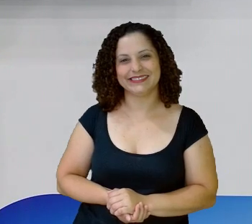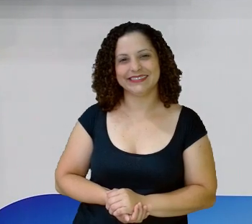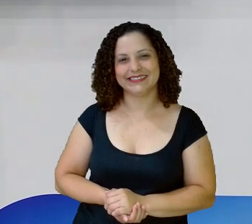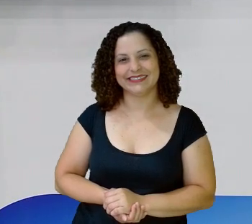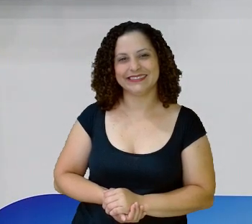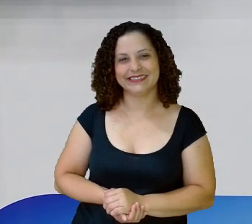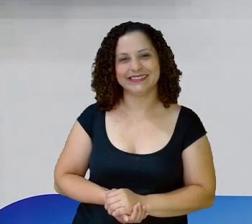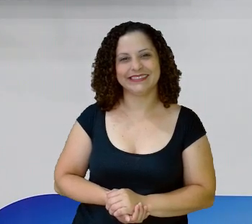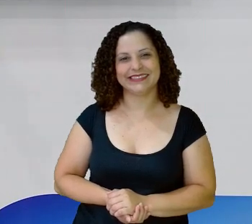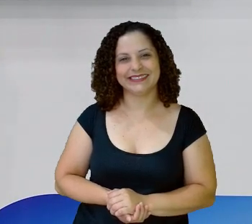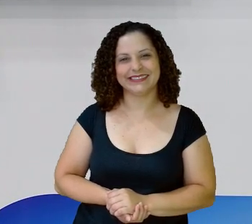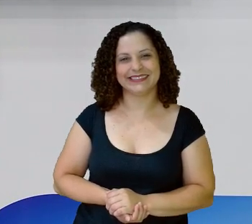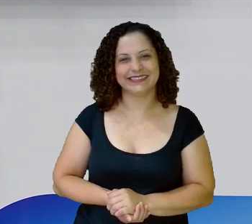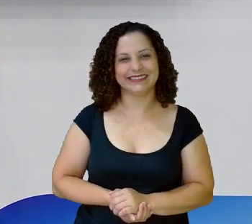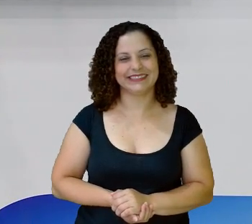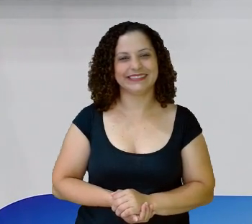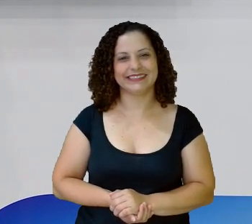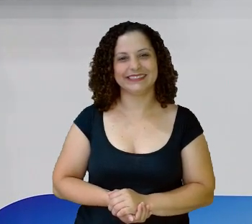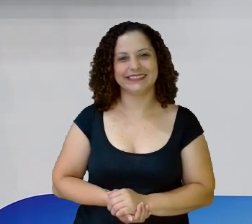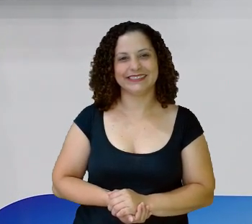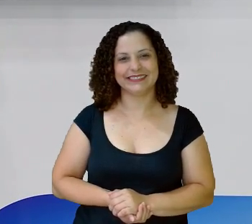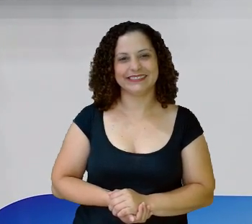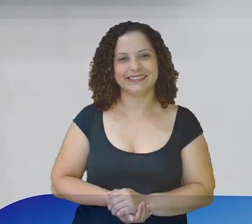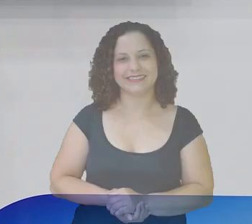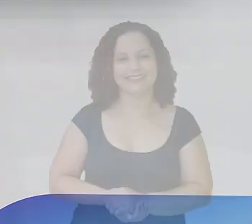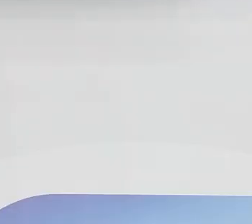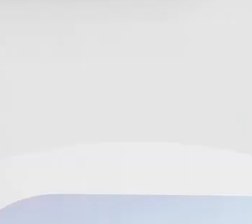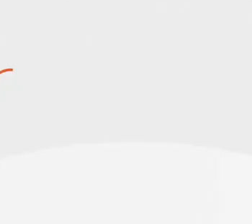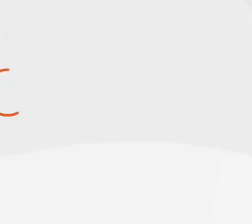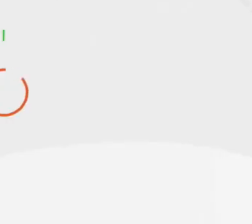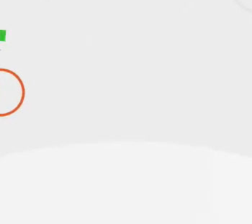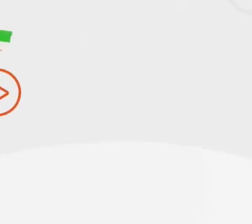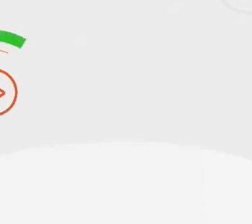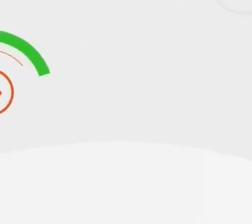Eita aí carijão Eita aí